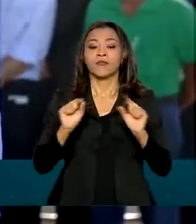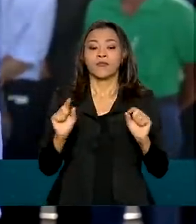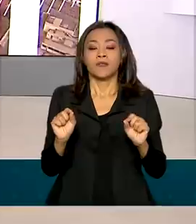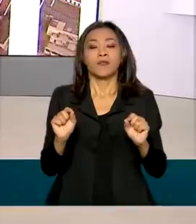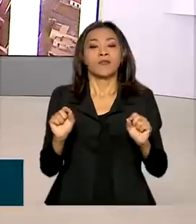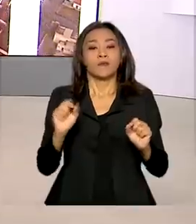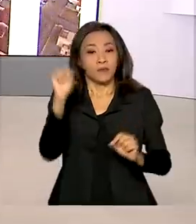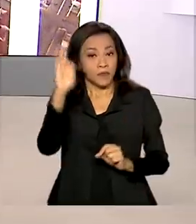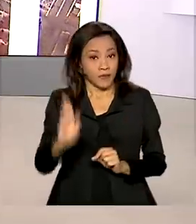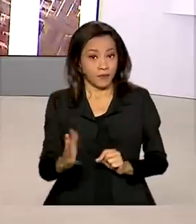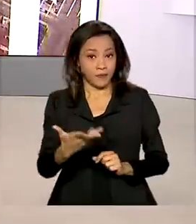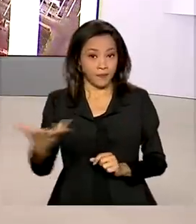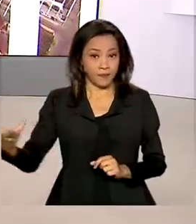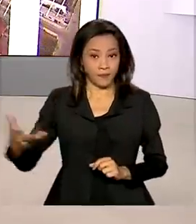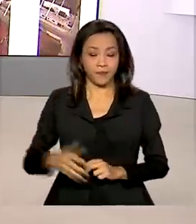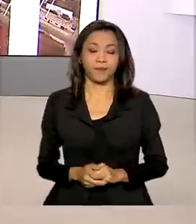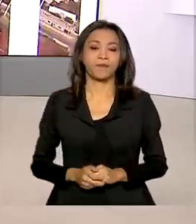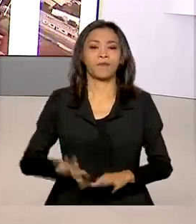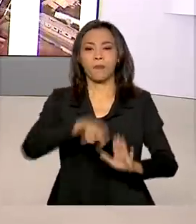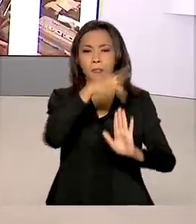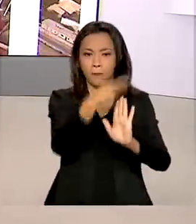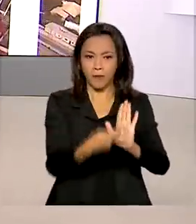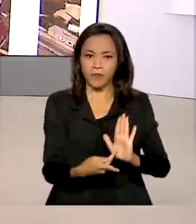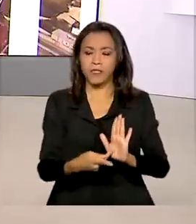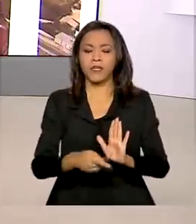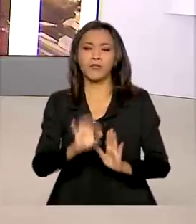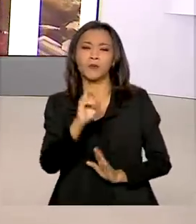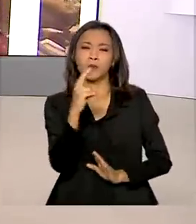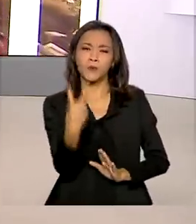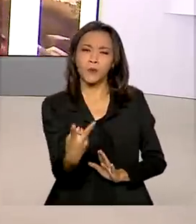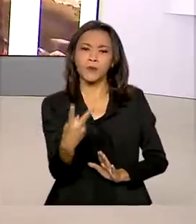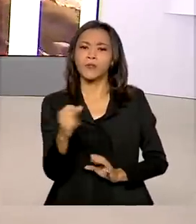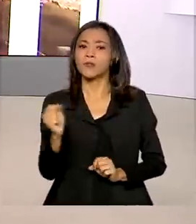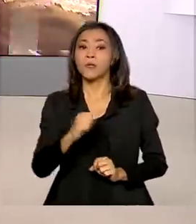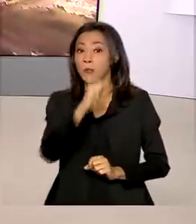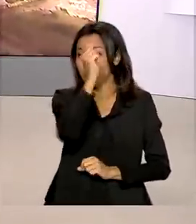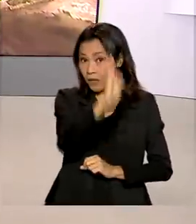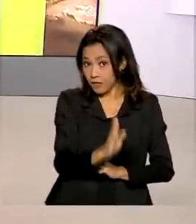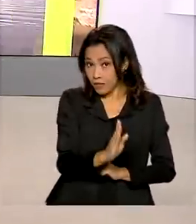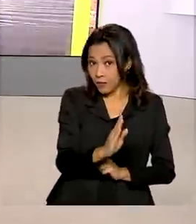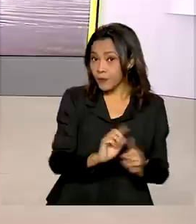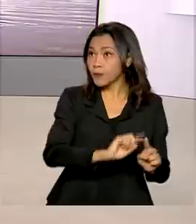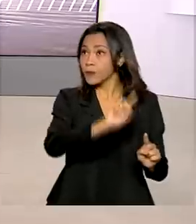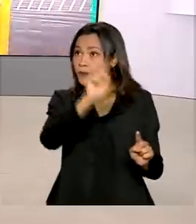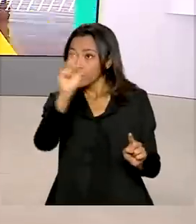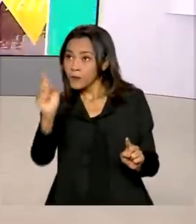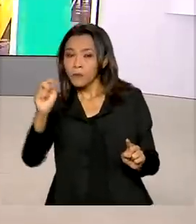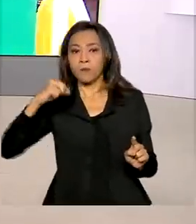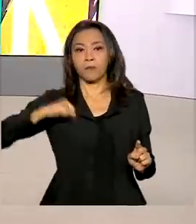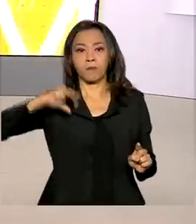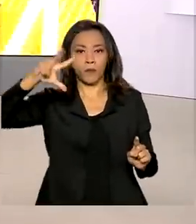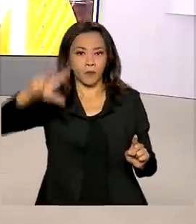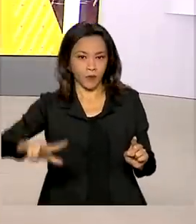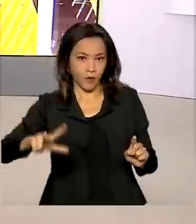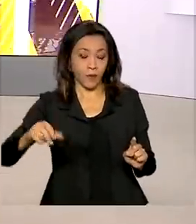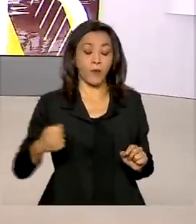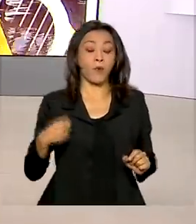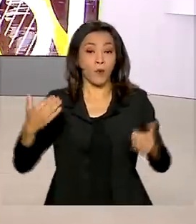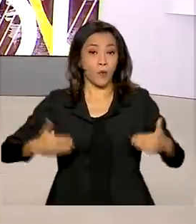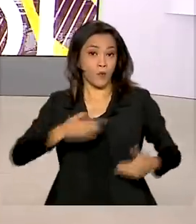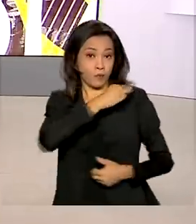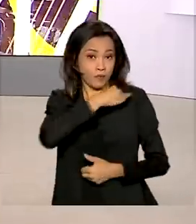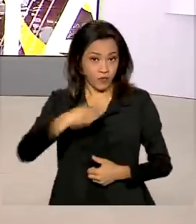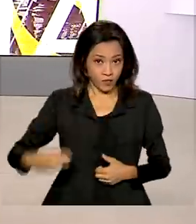Brasil. Um projeto que liga dois lados do Atlântico, Brasil a Portugal. O ministro da Ciência, Tecnologia e